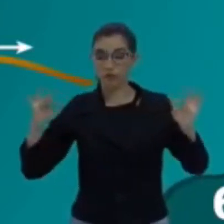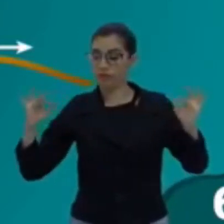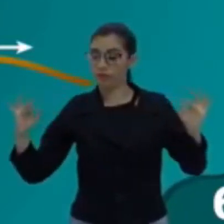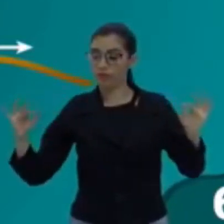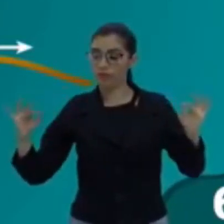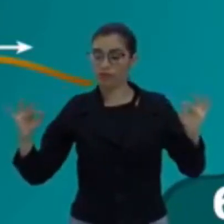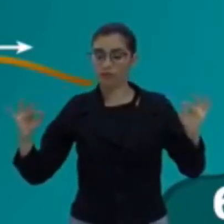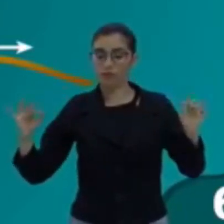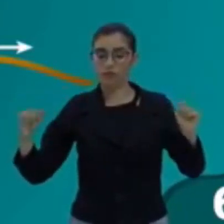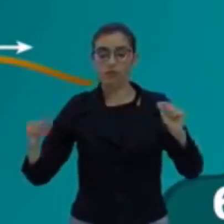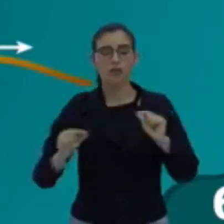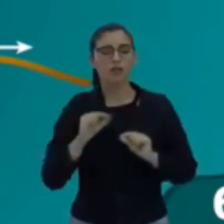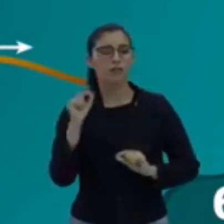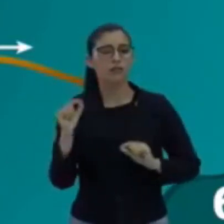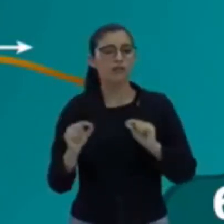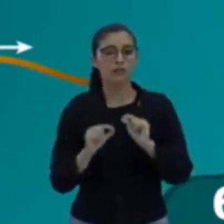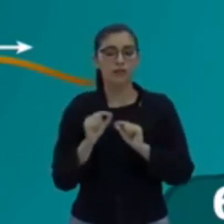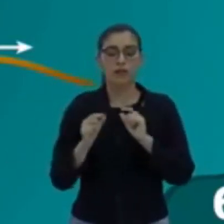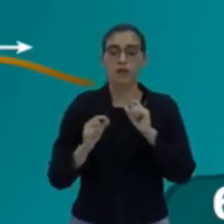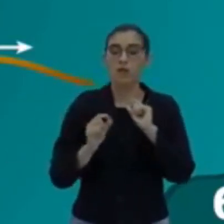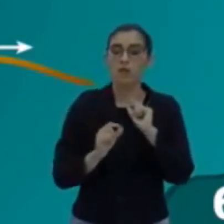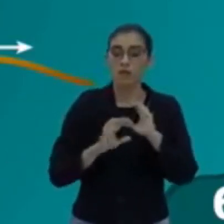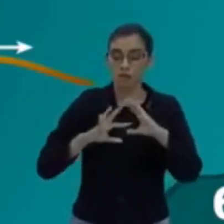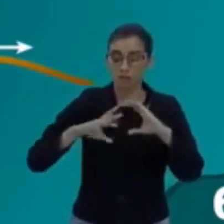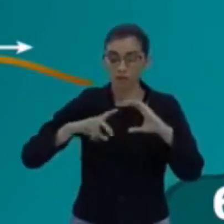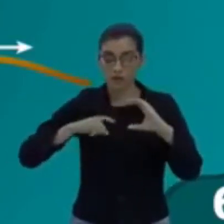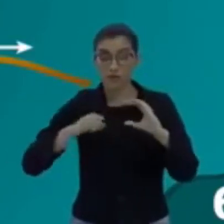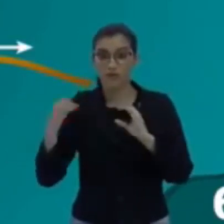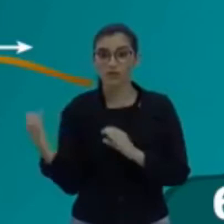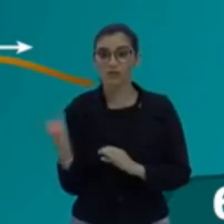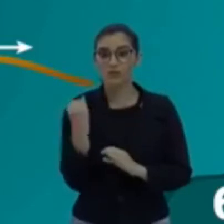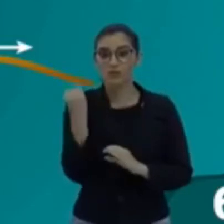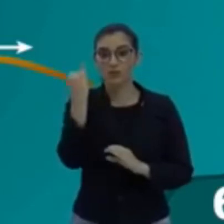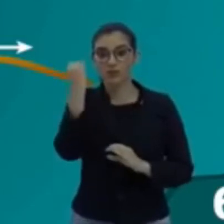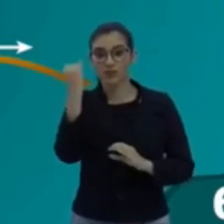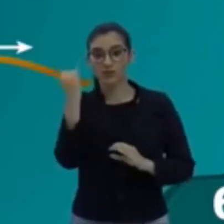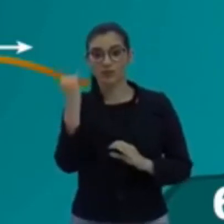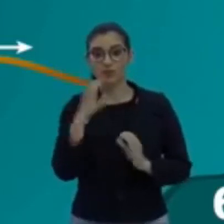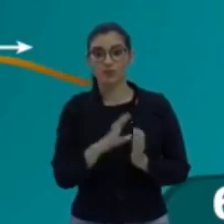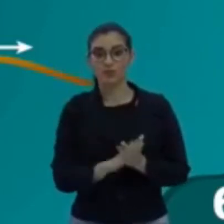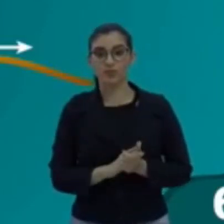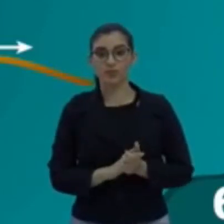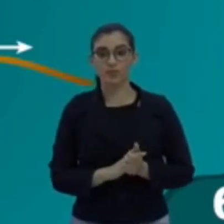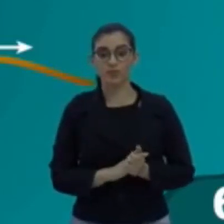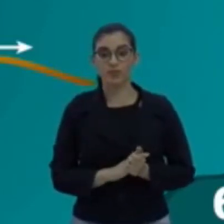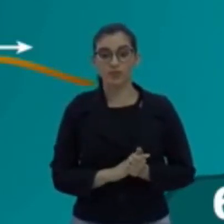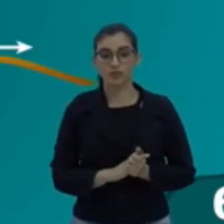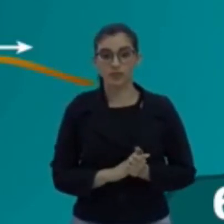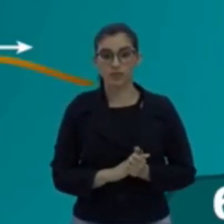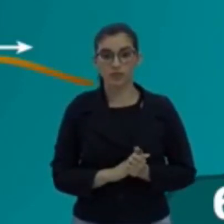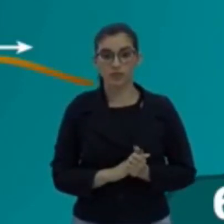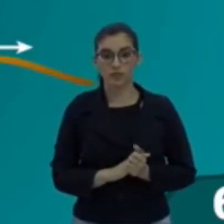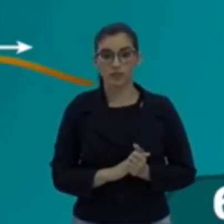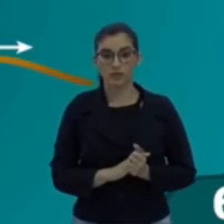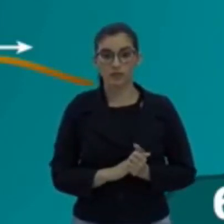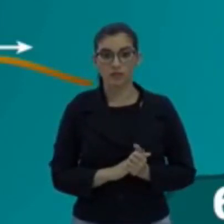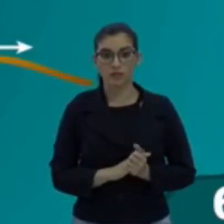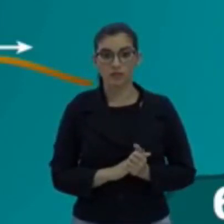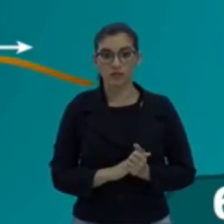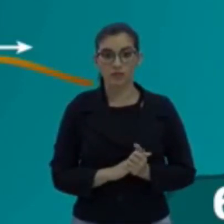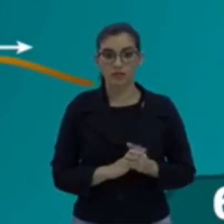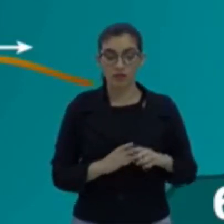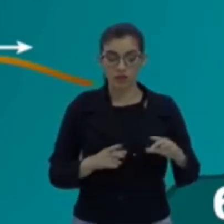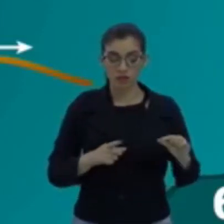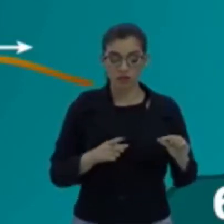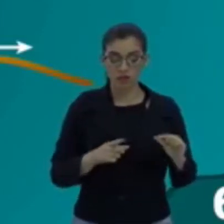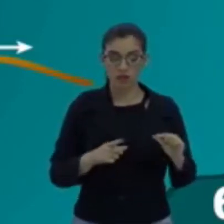falou do comprimento de onda, ele falou uma característica muito importante. Olha, vou pegar essa onda aqui de baixo que houve